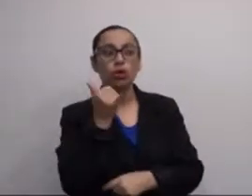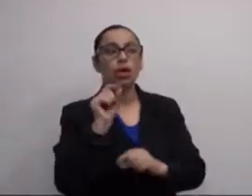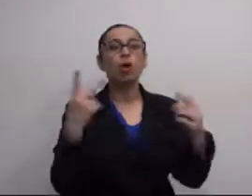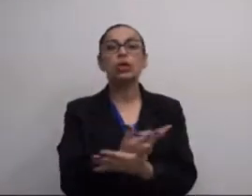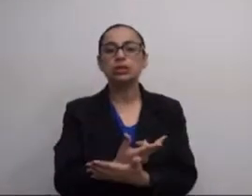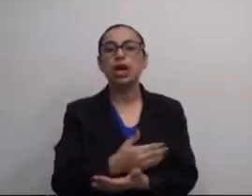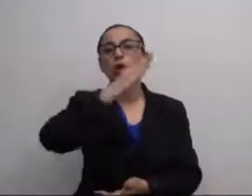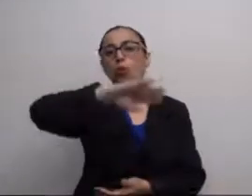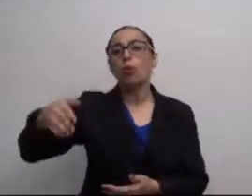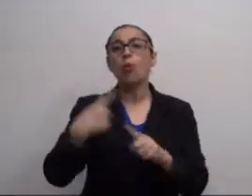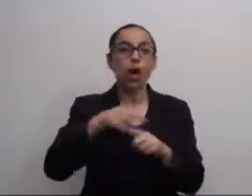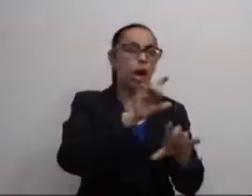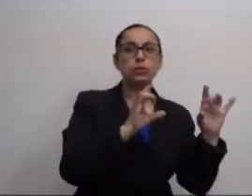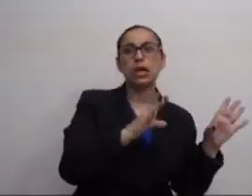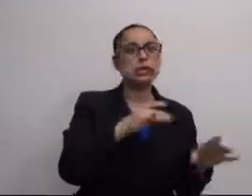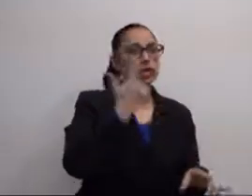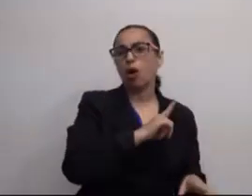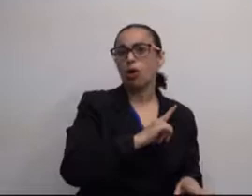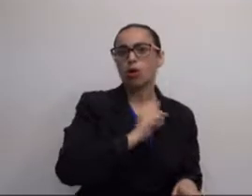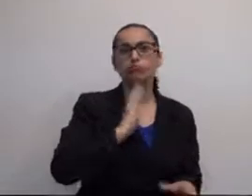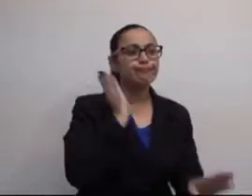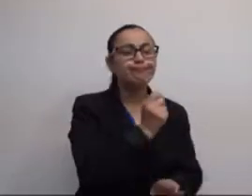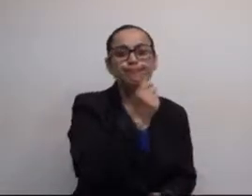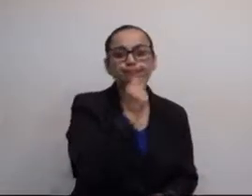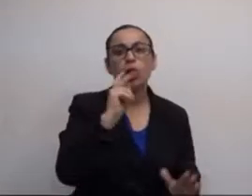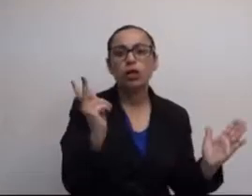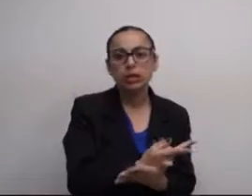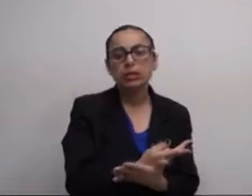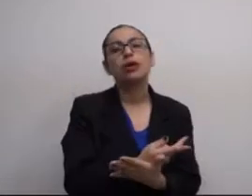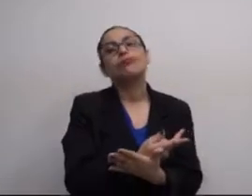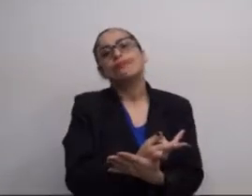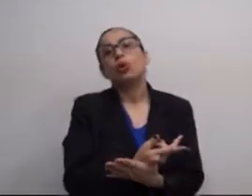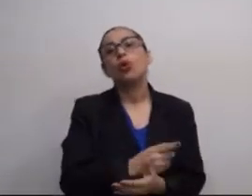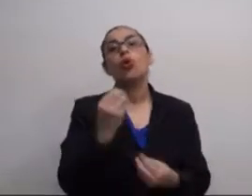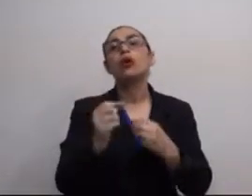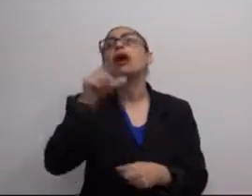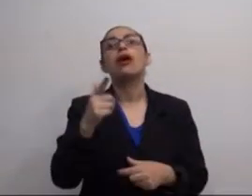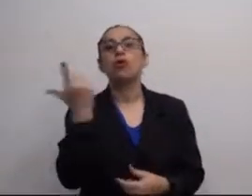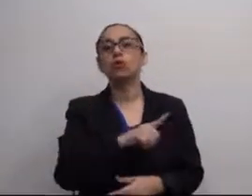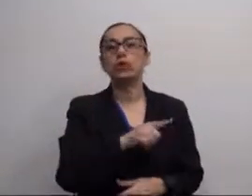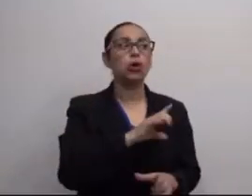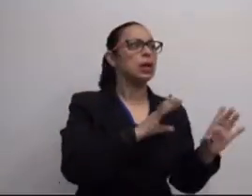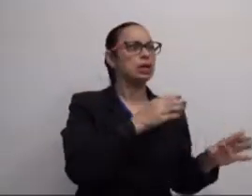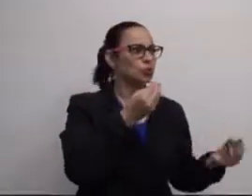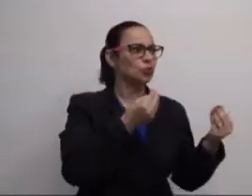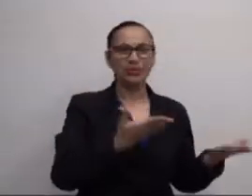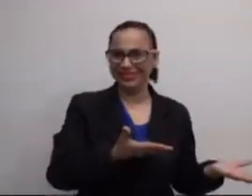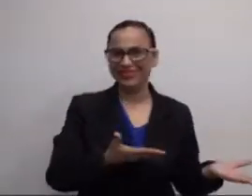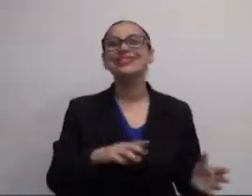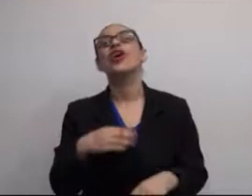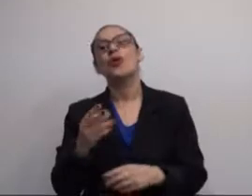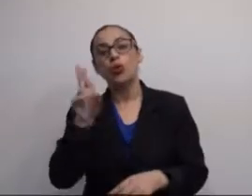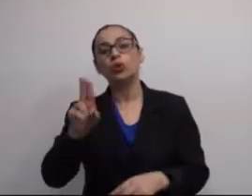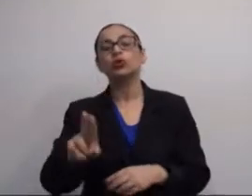passar isso para o cliente, né? Eles tinham que falar para o cliente o que estava acontecendo, porque eles são especialistas. E se eles não conseguissem descobrir o que estava acontecendo,